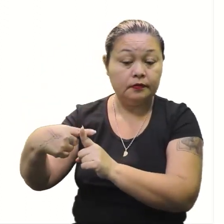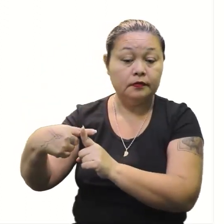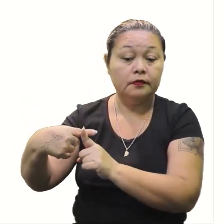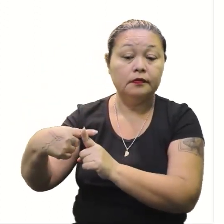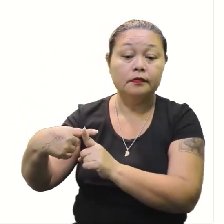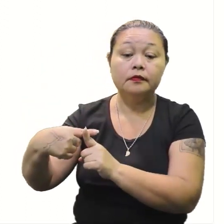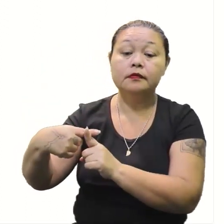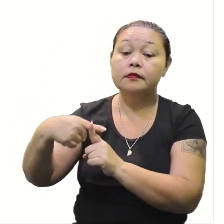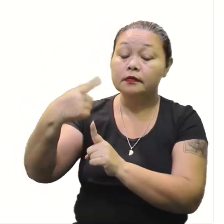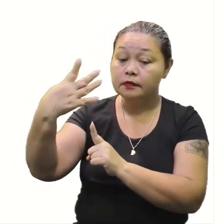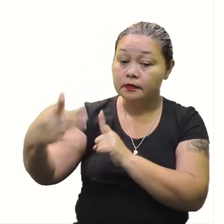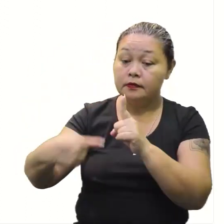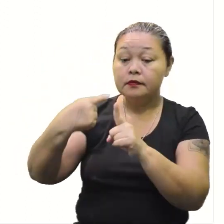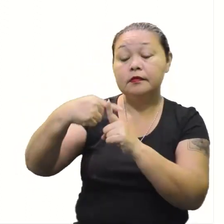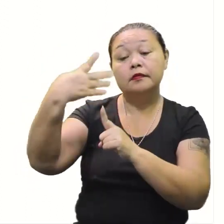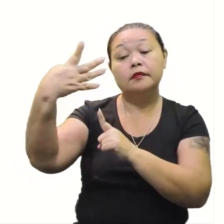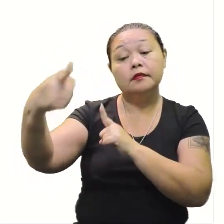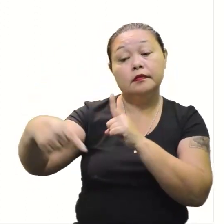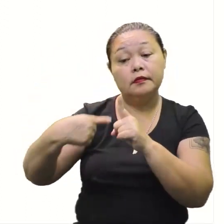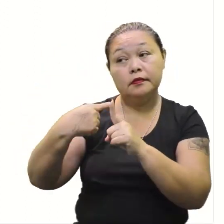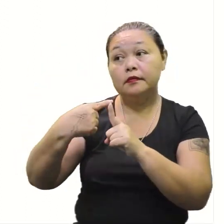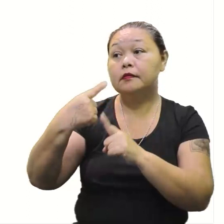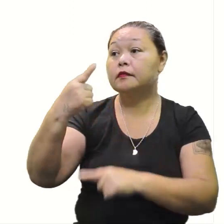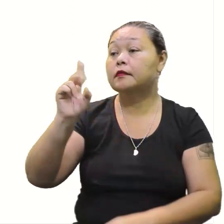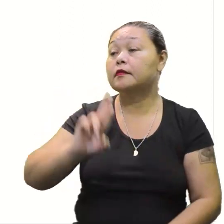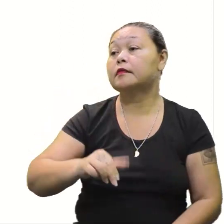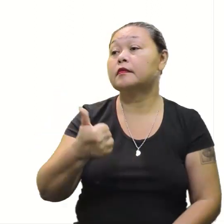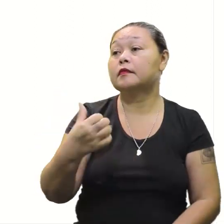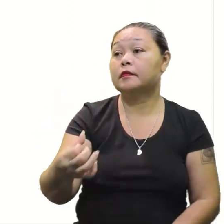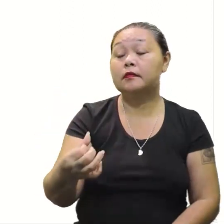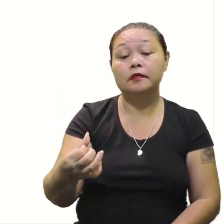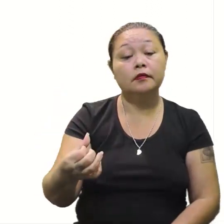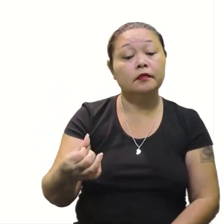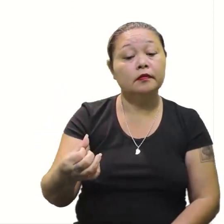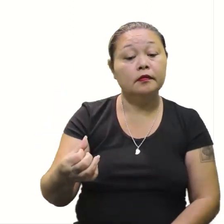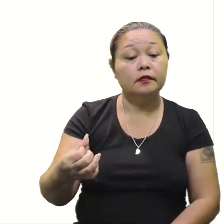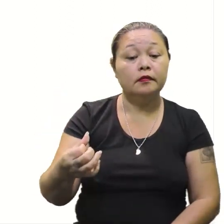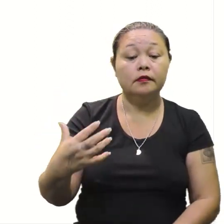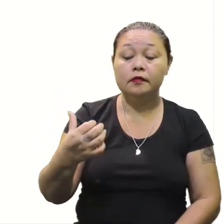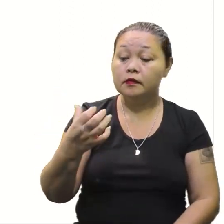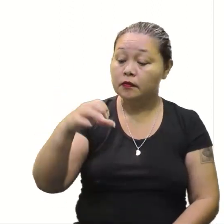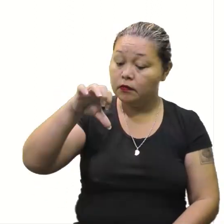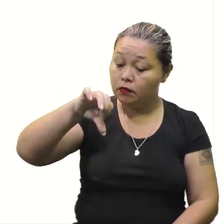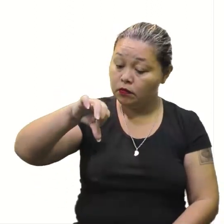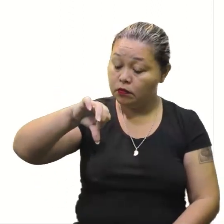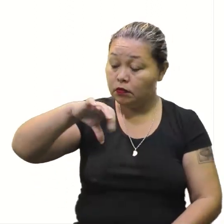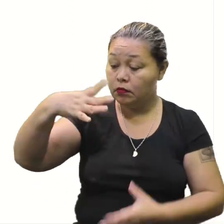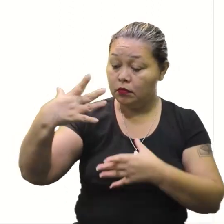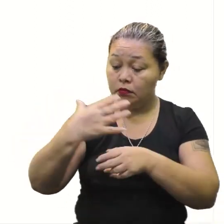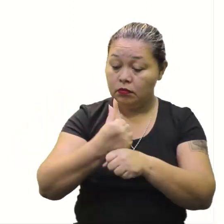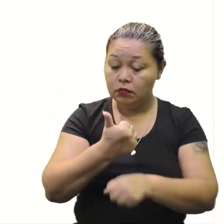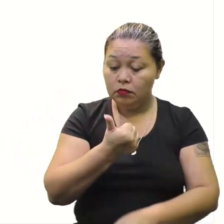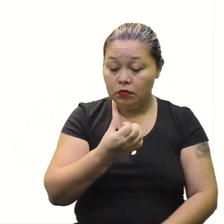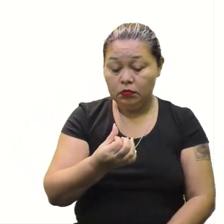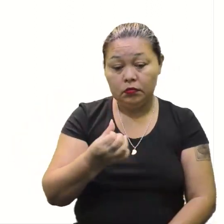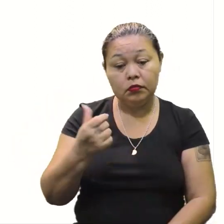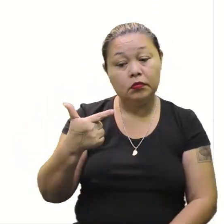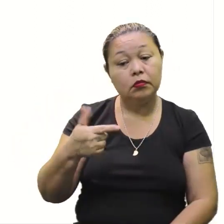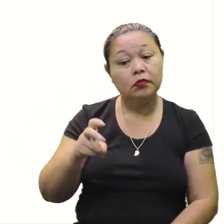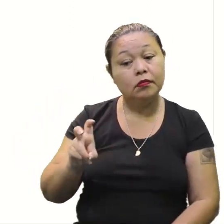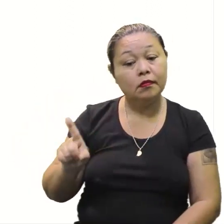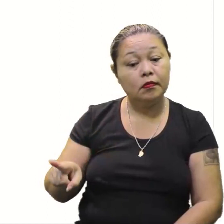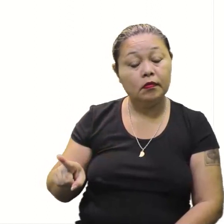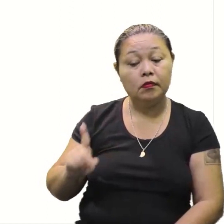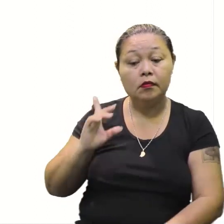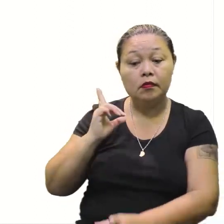4 vezes 1? 4. Vezes 4? 16. 9 mais 16? 25. Esse é o delta.